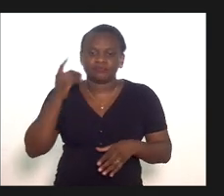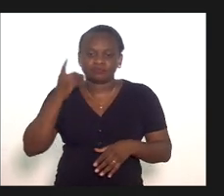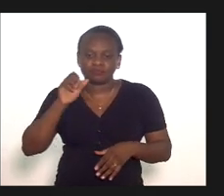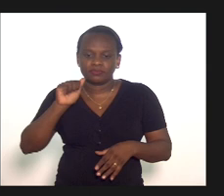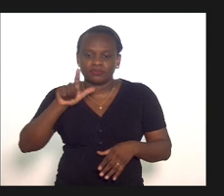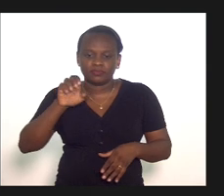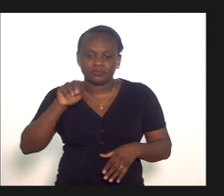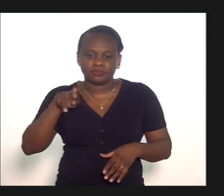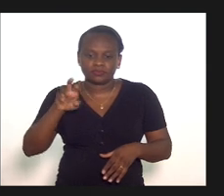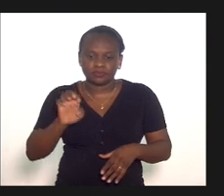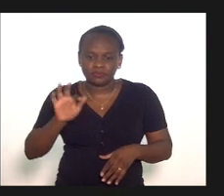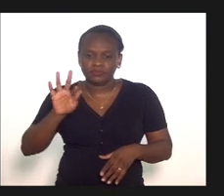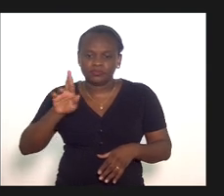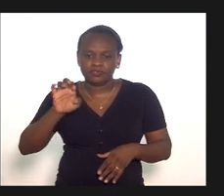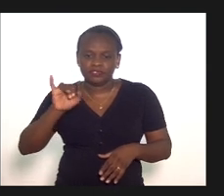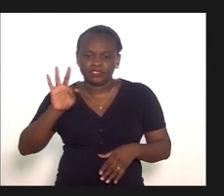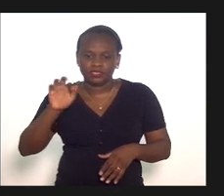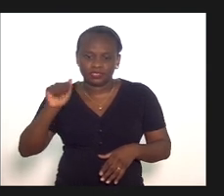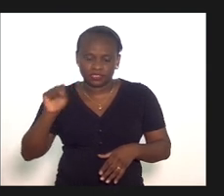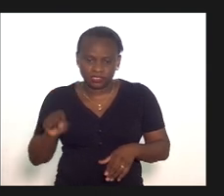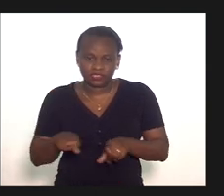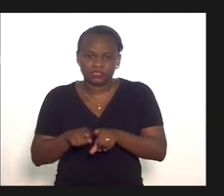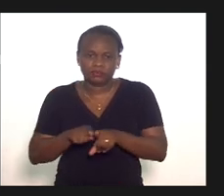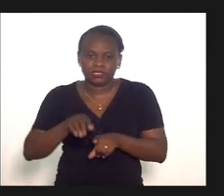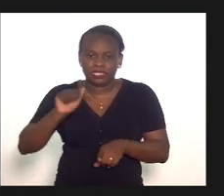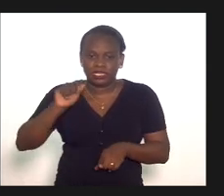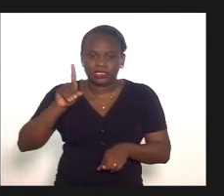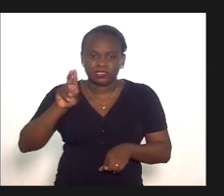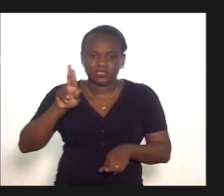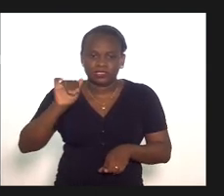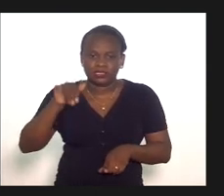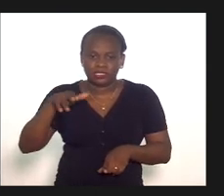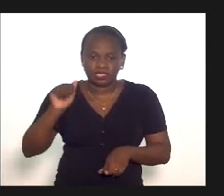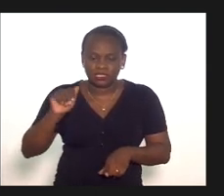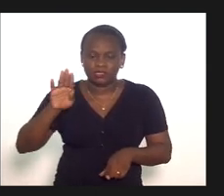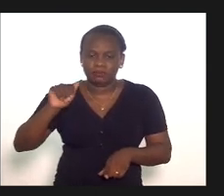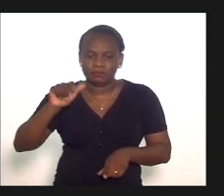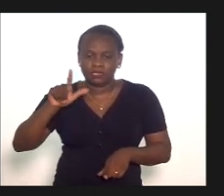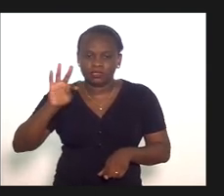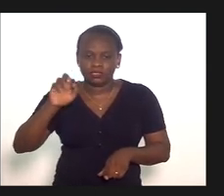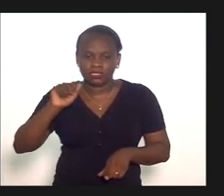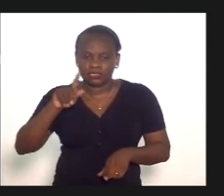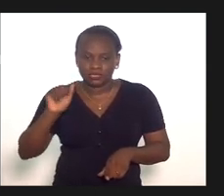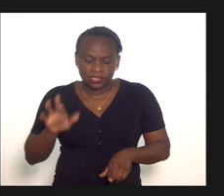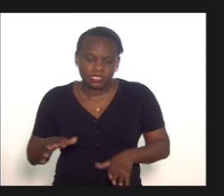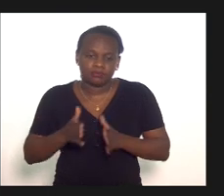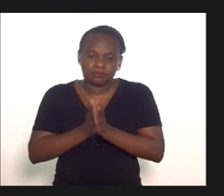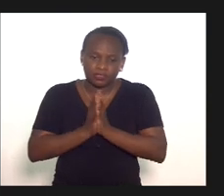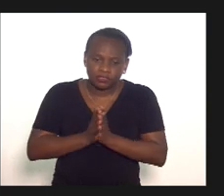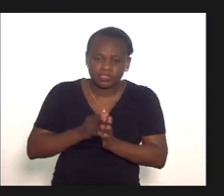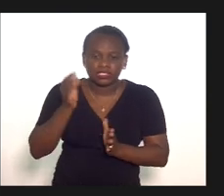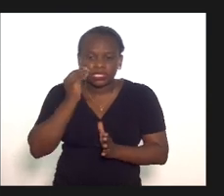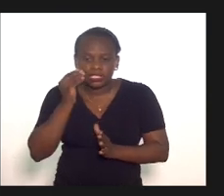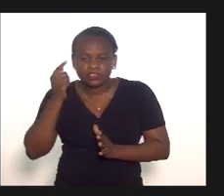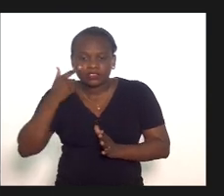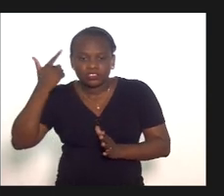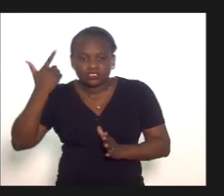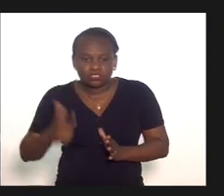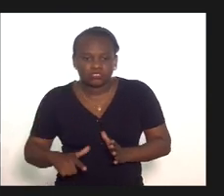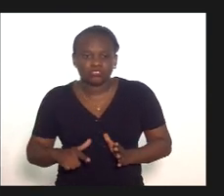Freitas e a deputada Adriana Baltazar que por gentileza pudesse de alguma forma tentar rever